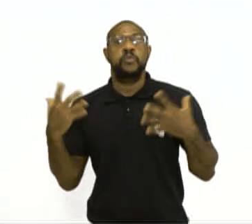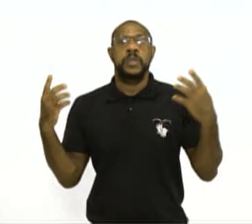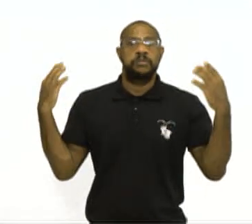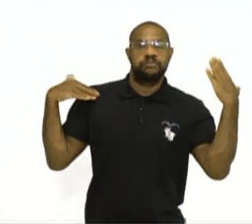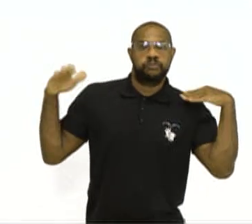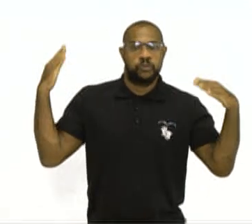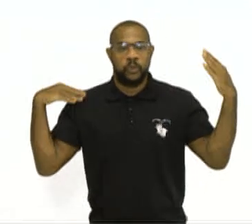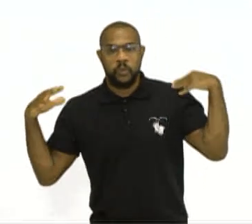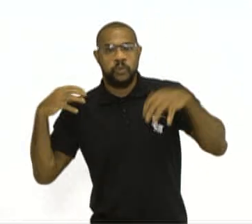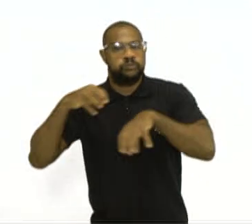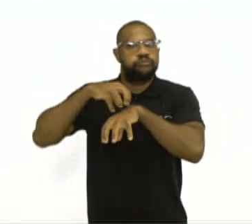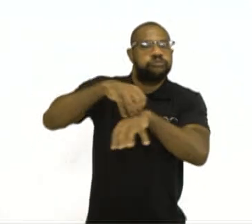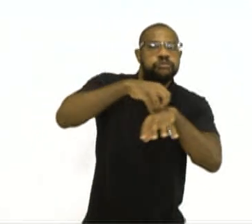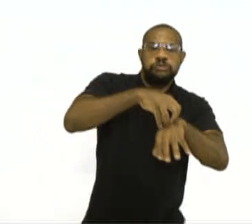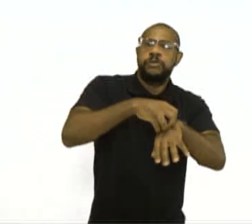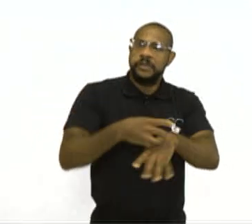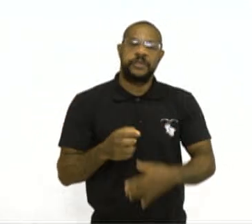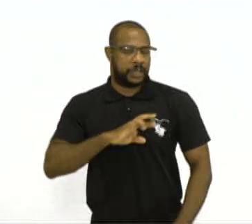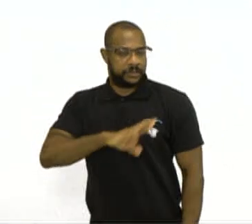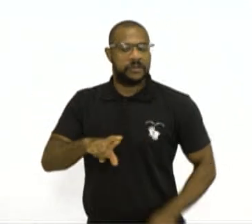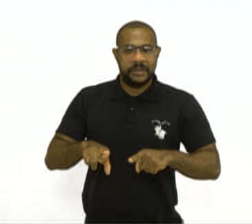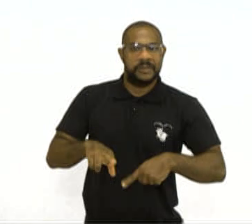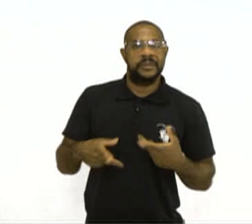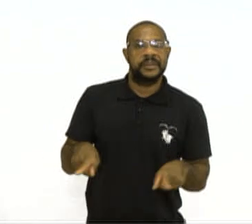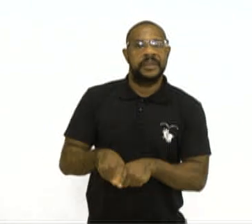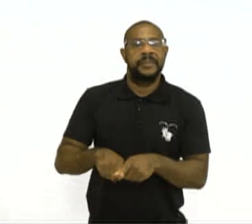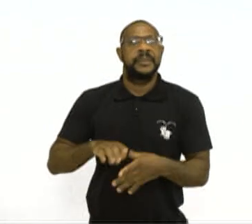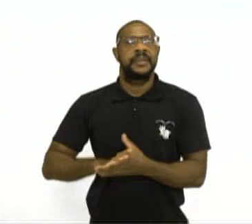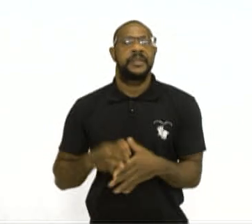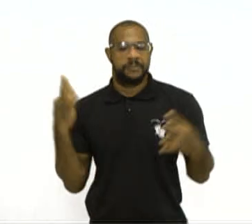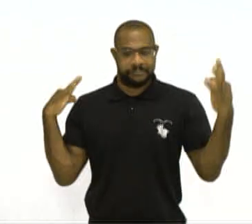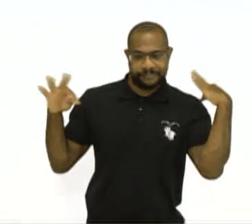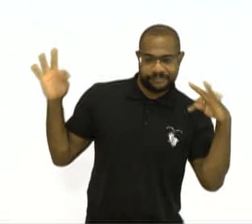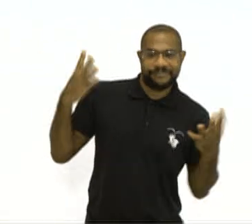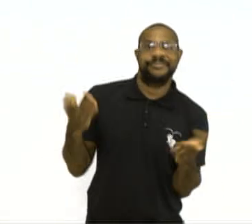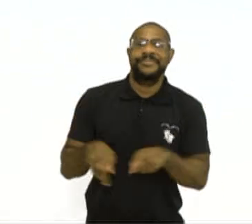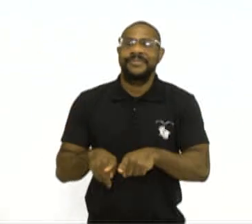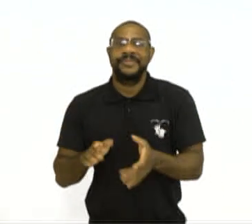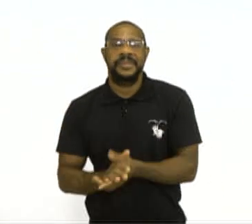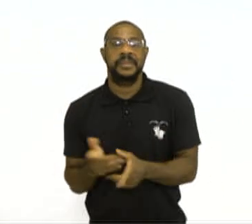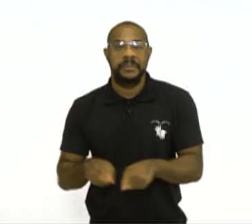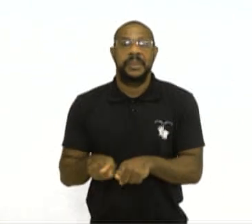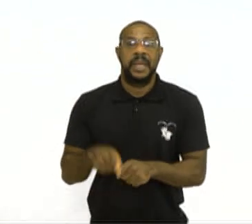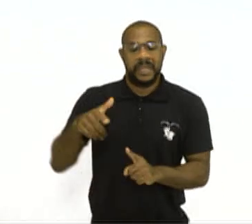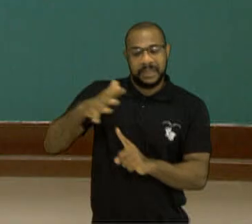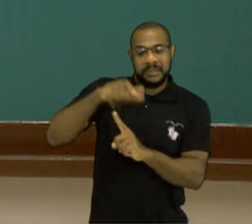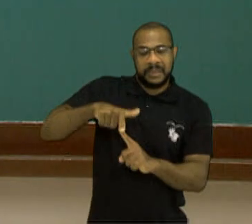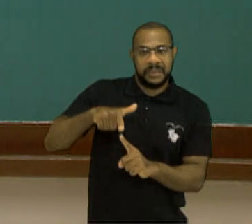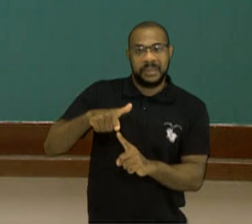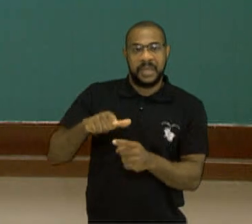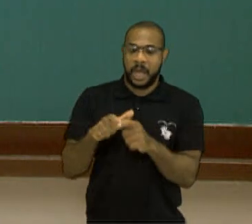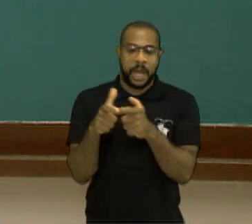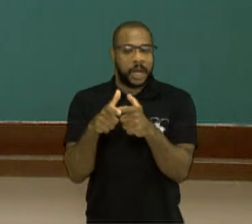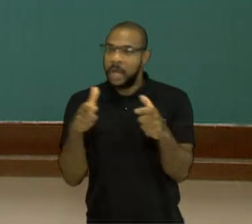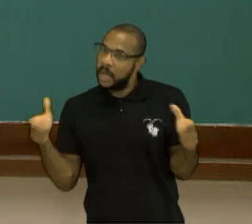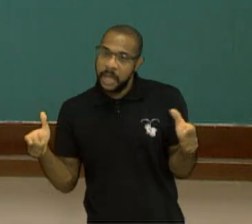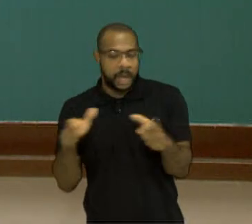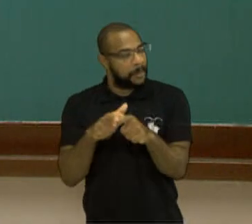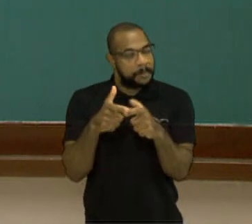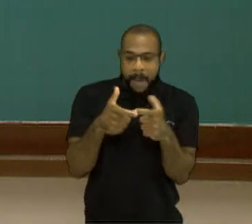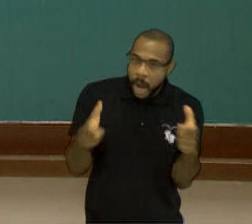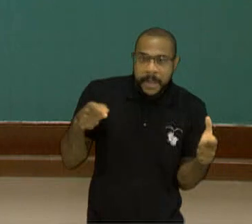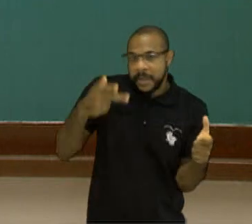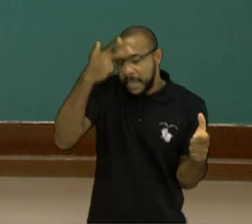e interreligioso. Claro, a maior parte do roteiro religioso do Paraná é católico, cristão, por conta da influência da